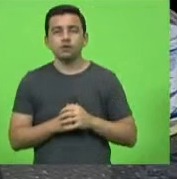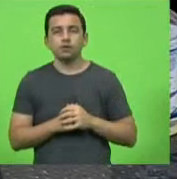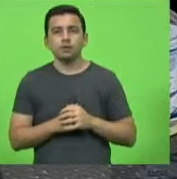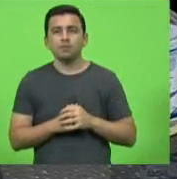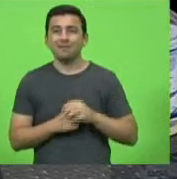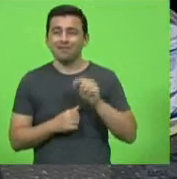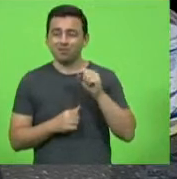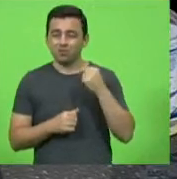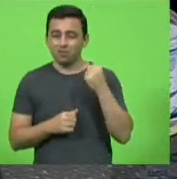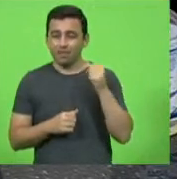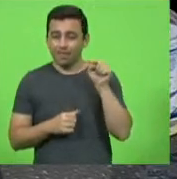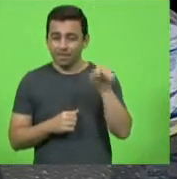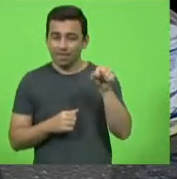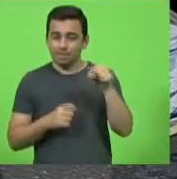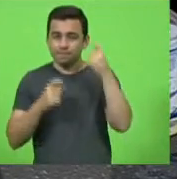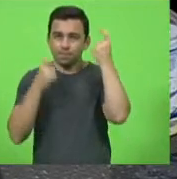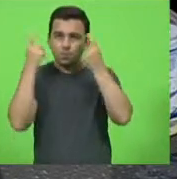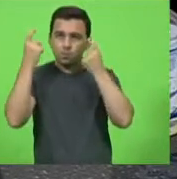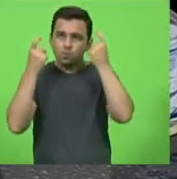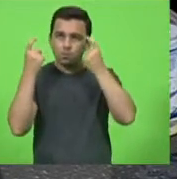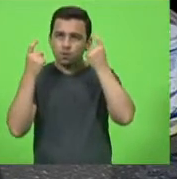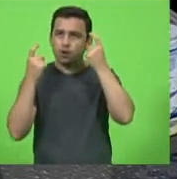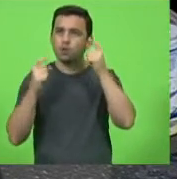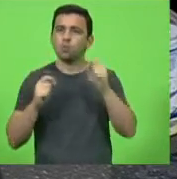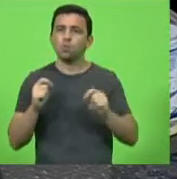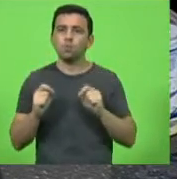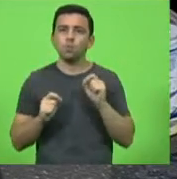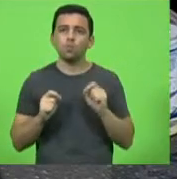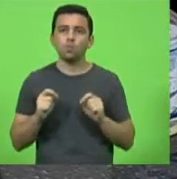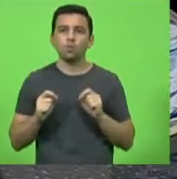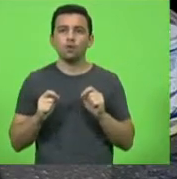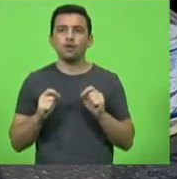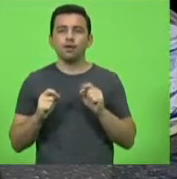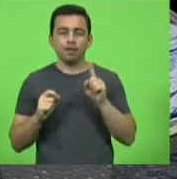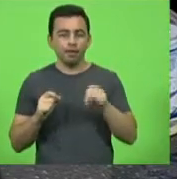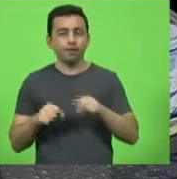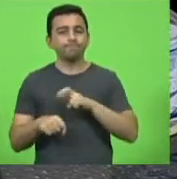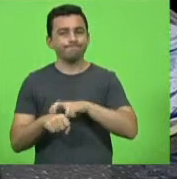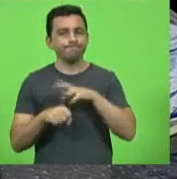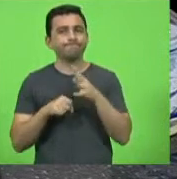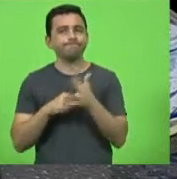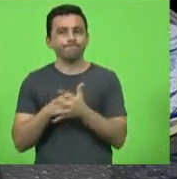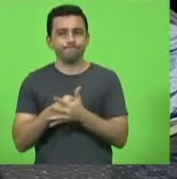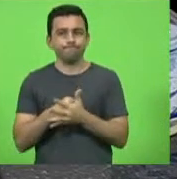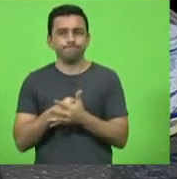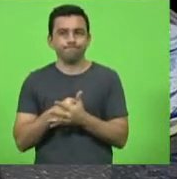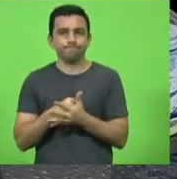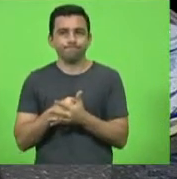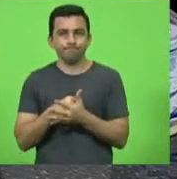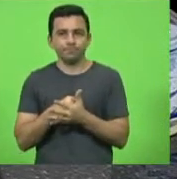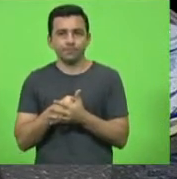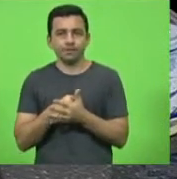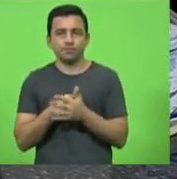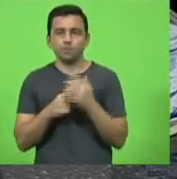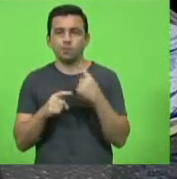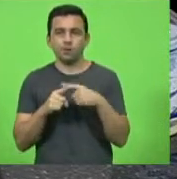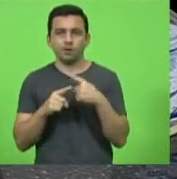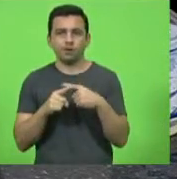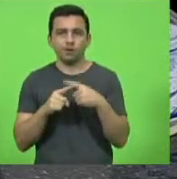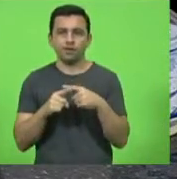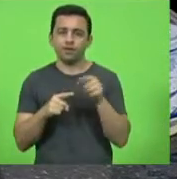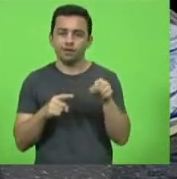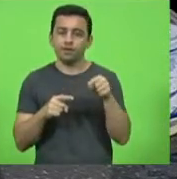preocupação é com é o Covid até por ter algum